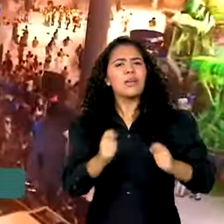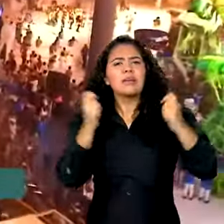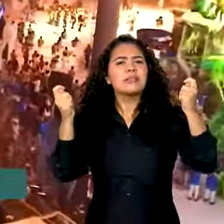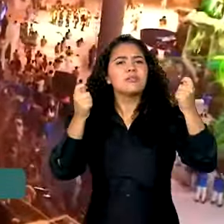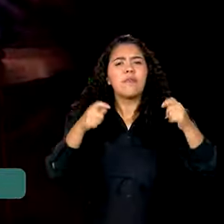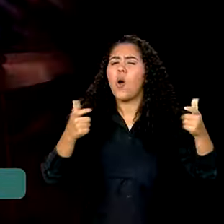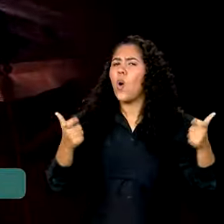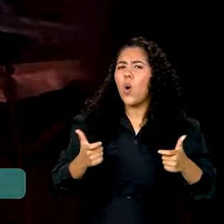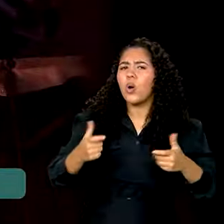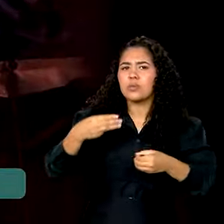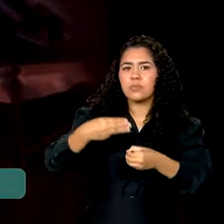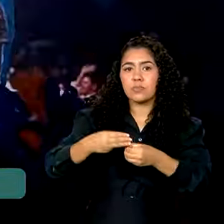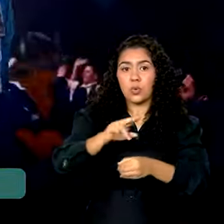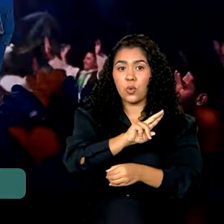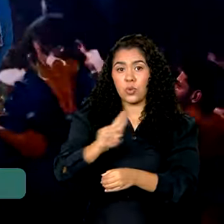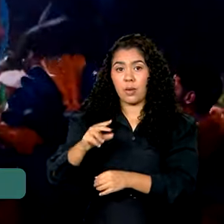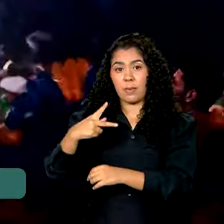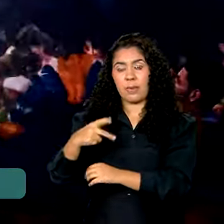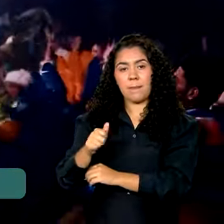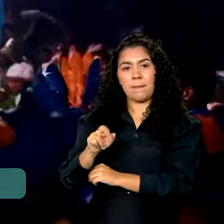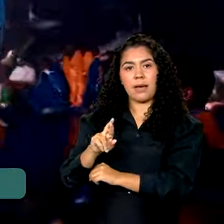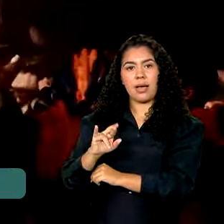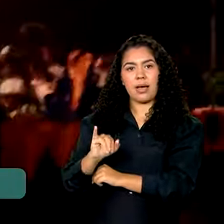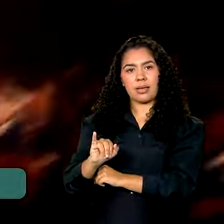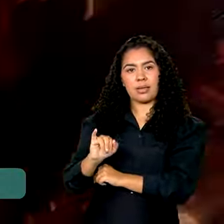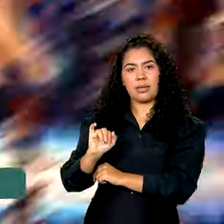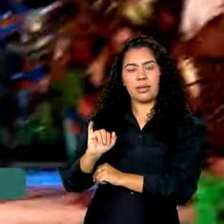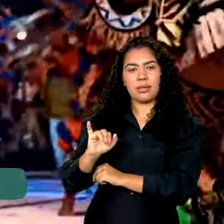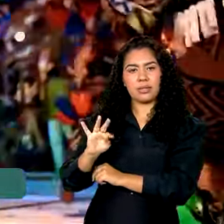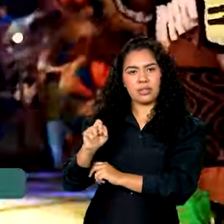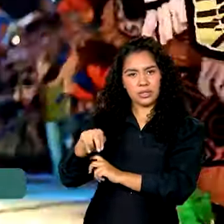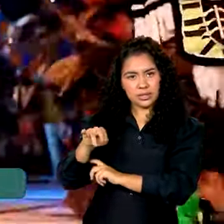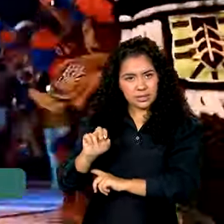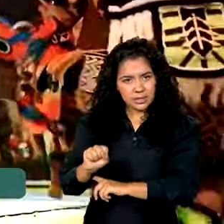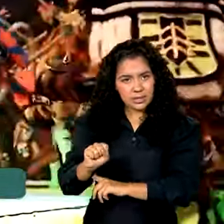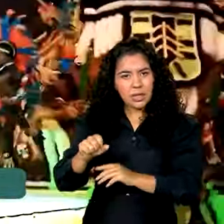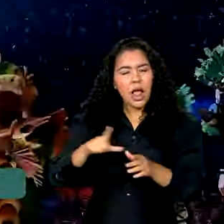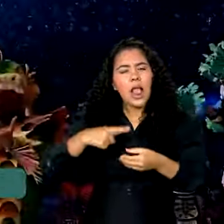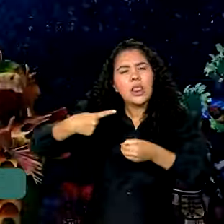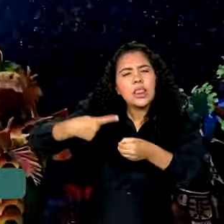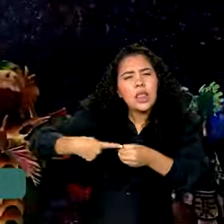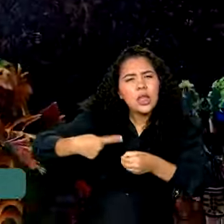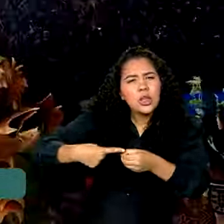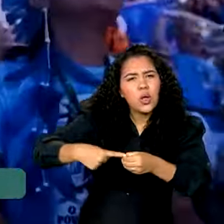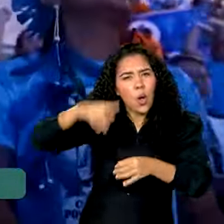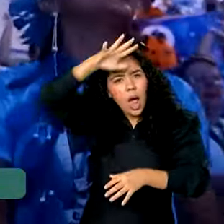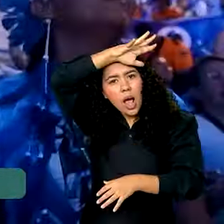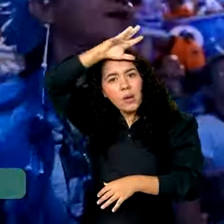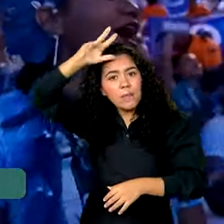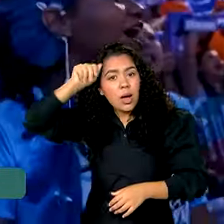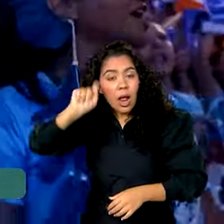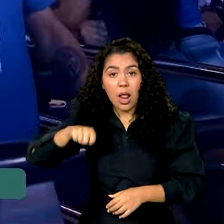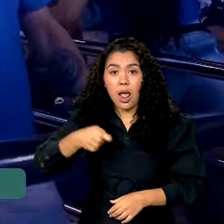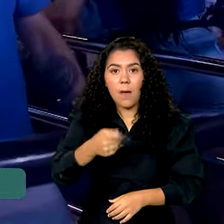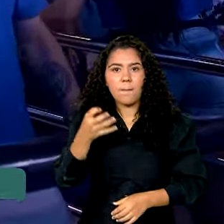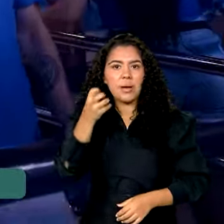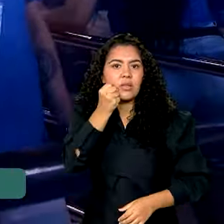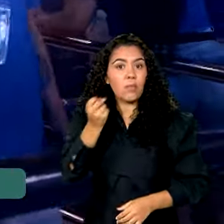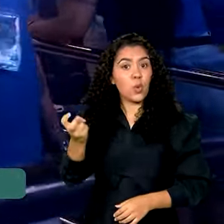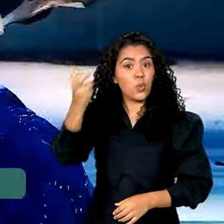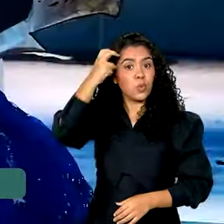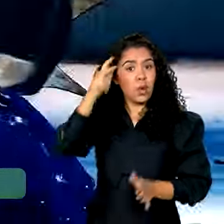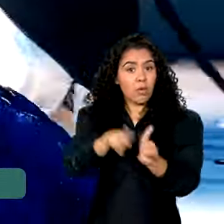acontece no município de Parintins, no interior do estado do Amazonas, é reconhecido como Patrimônio Cultural do Brasil